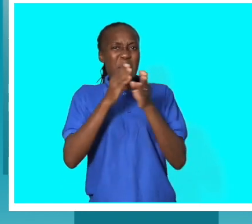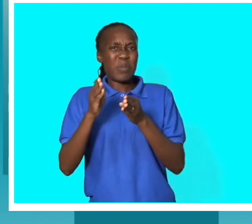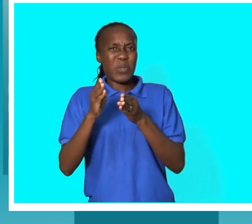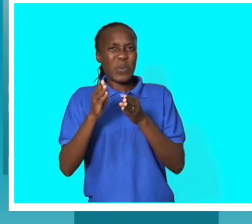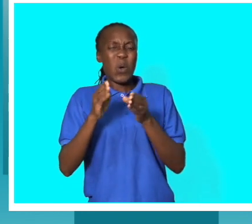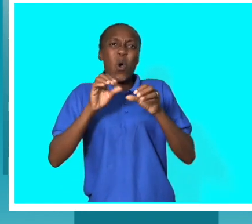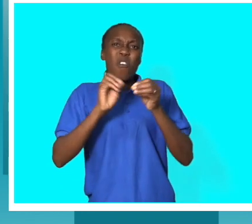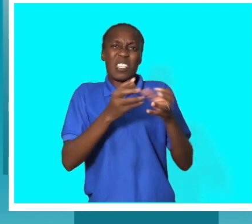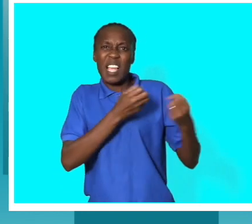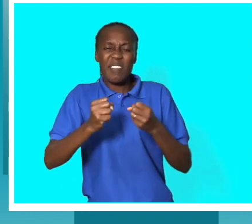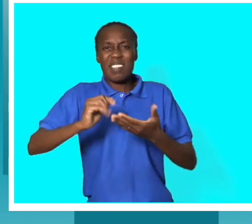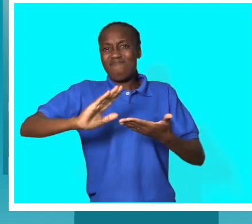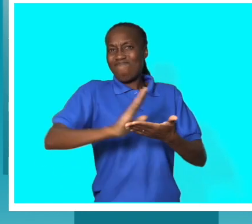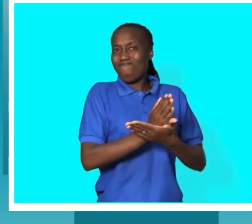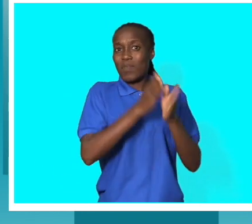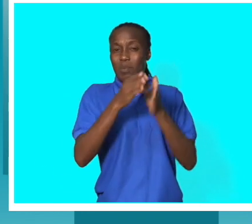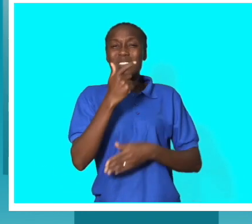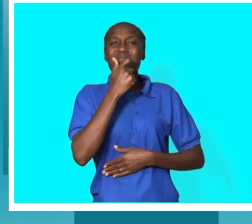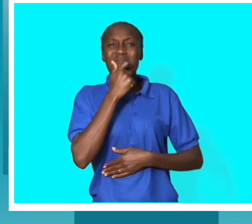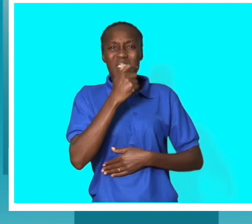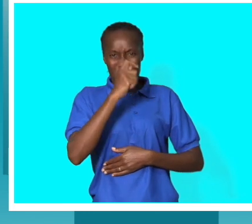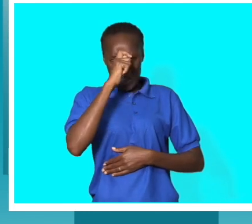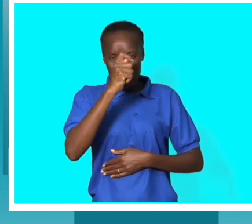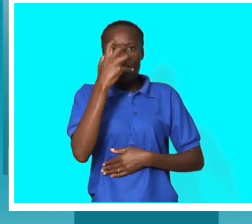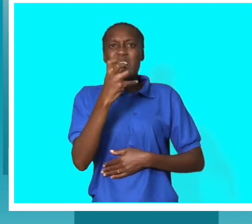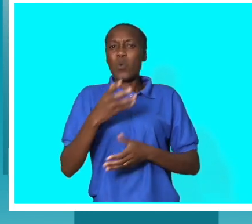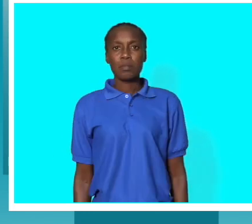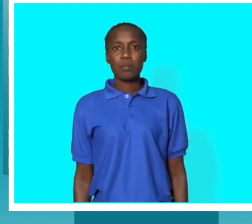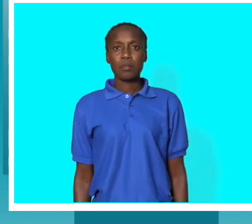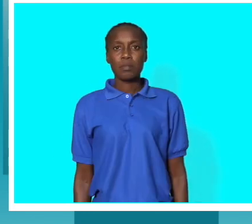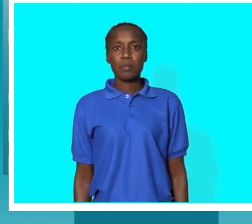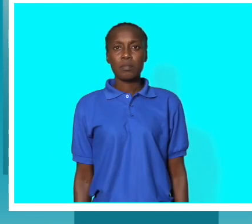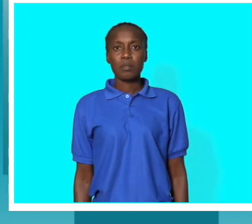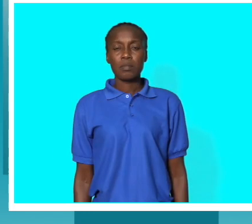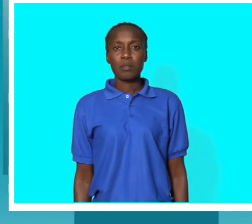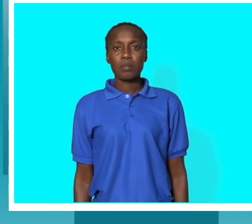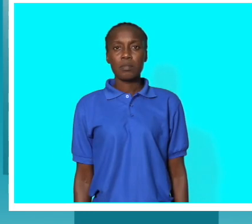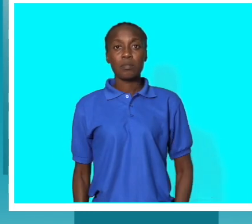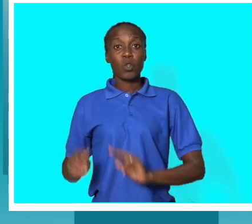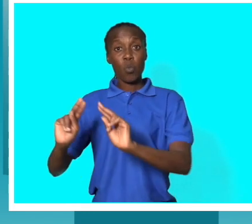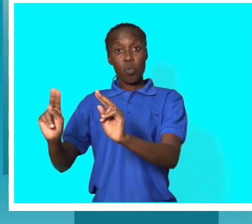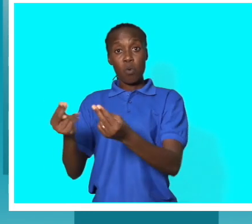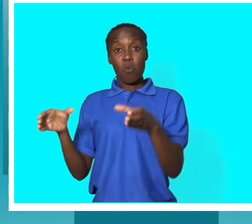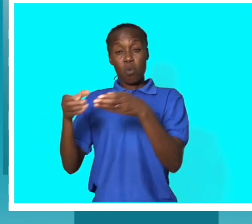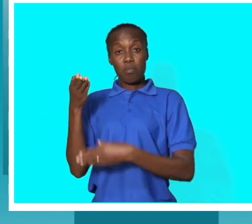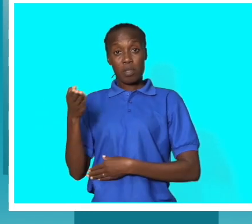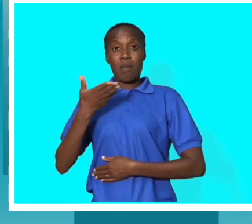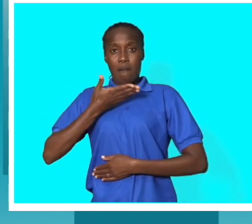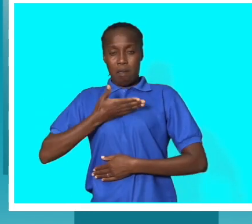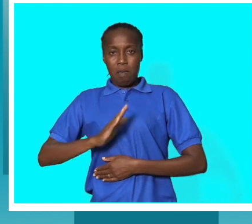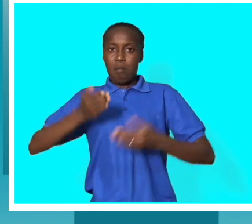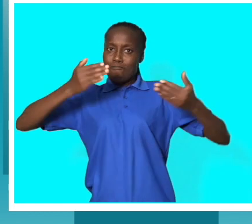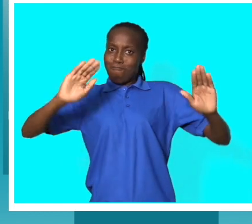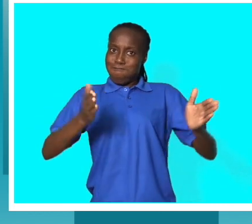atividade daquele árbitro que nós verificarmos que não está cumprido devidamente com os deveres que deve cumprir. O combate à corrupção na arbitragem